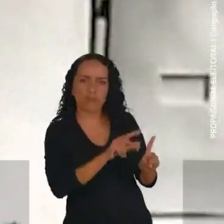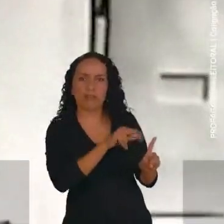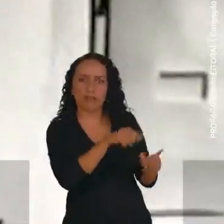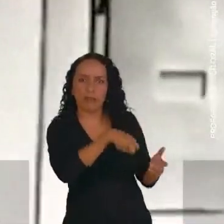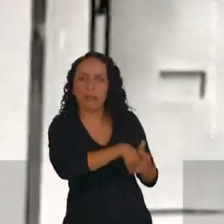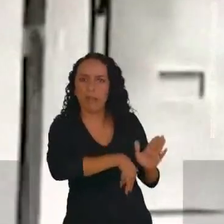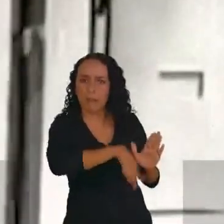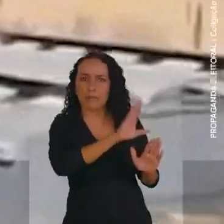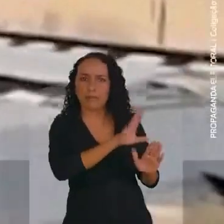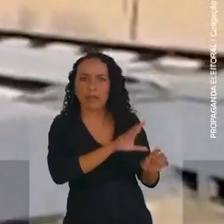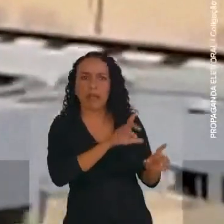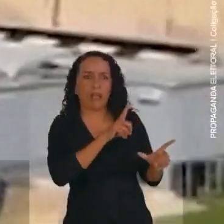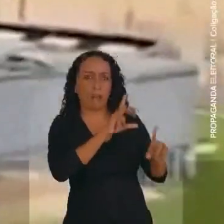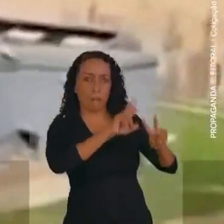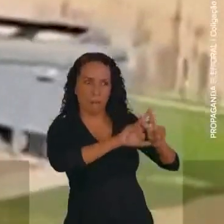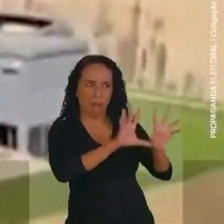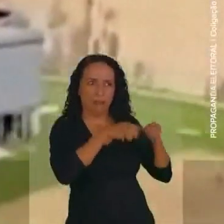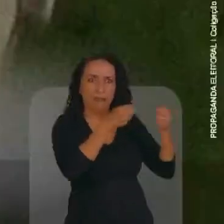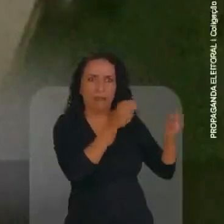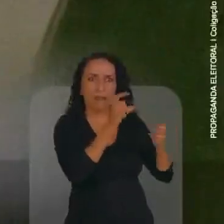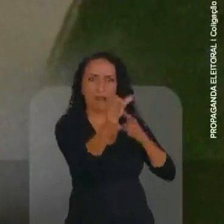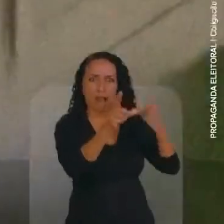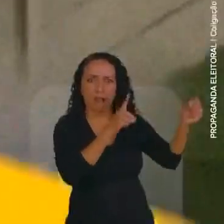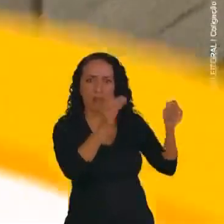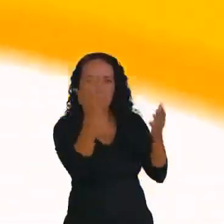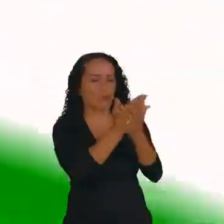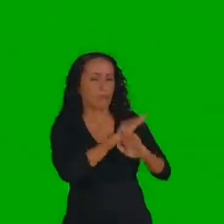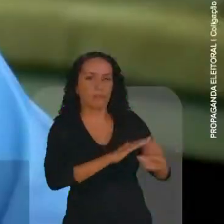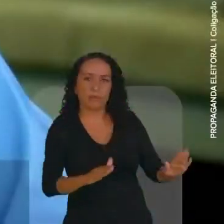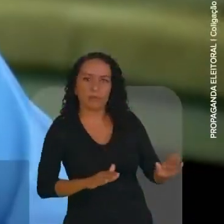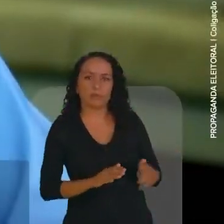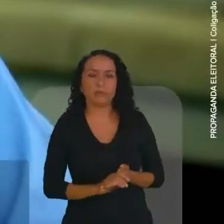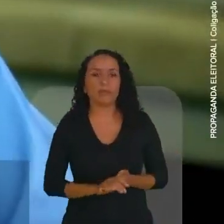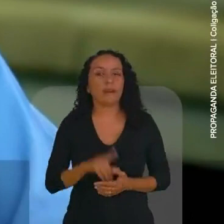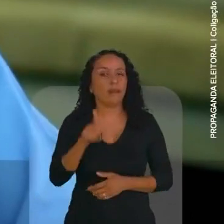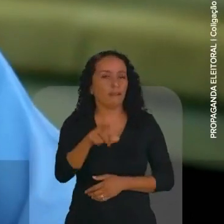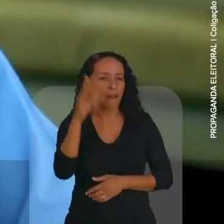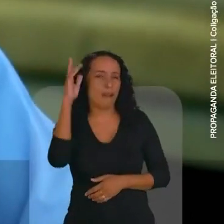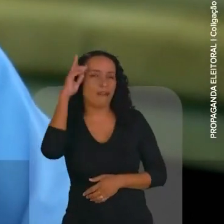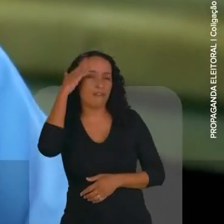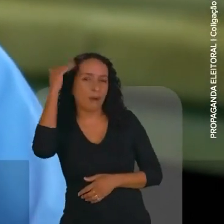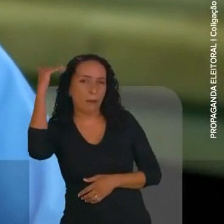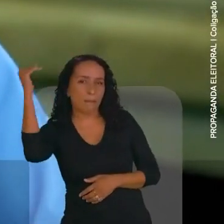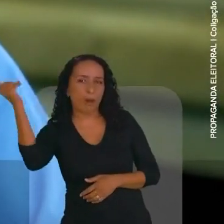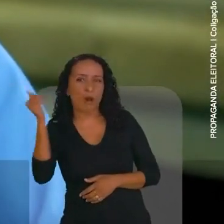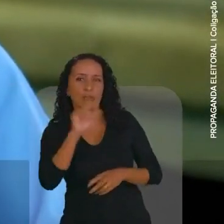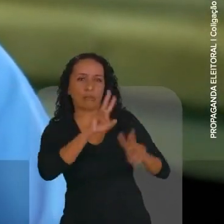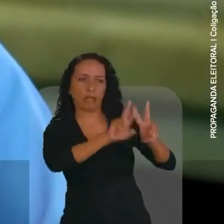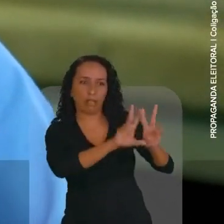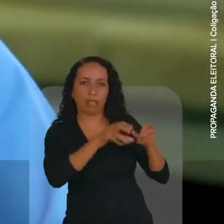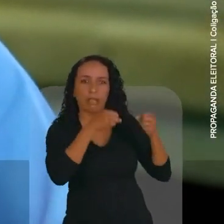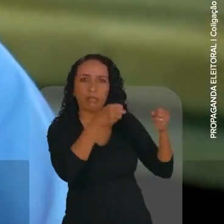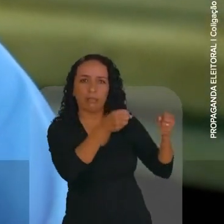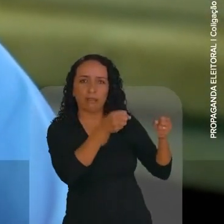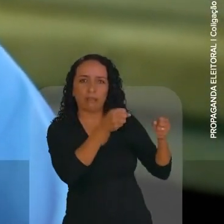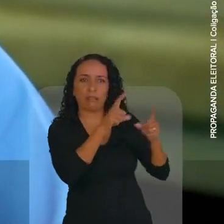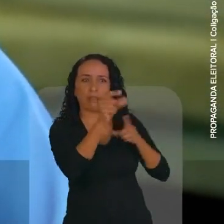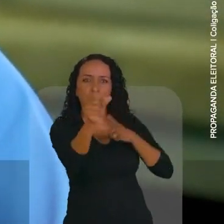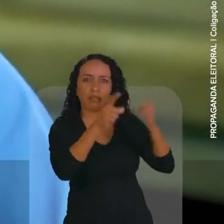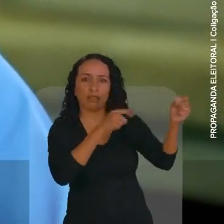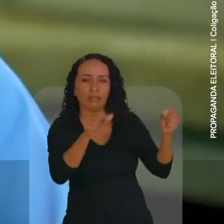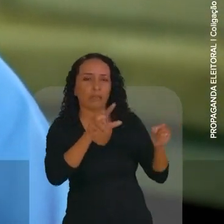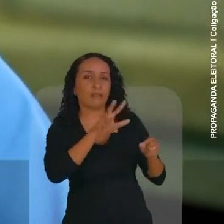E a saidinha dos presídios vai acabar de vez. A famosa e conhecida saidinha de presos